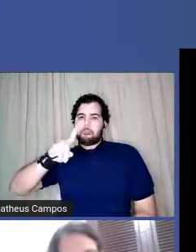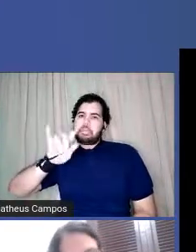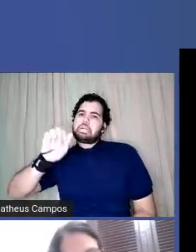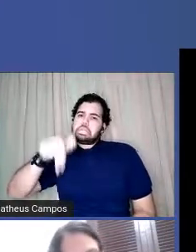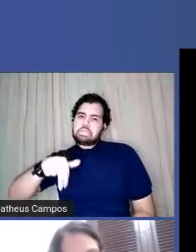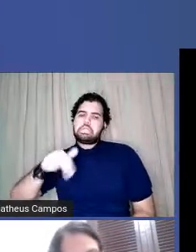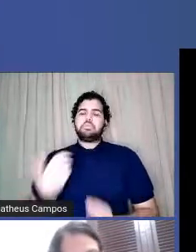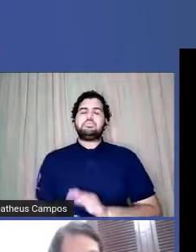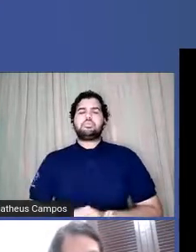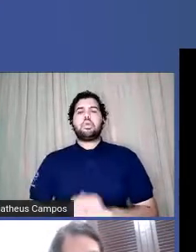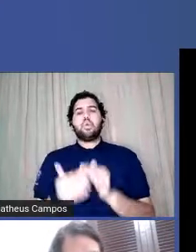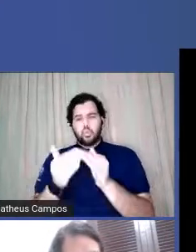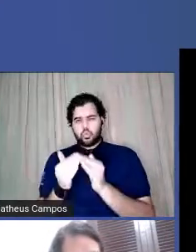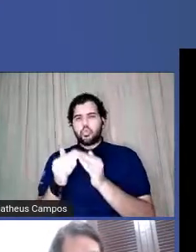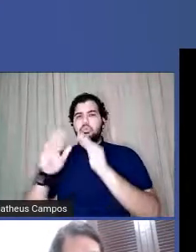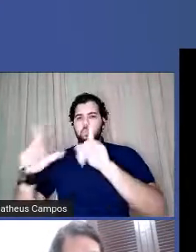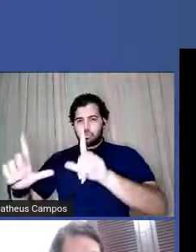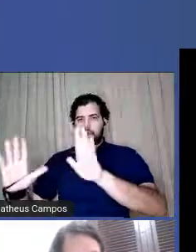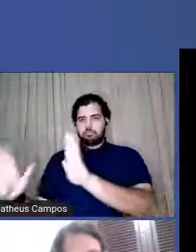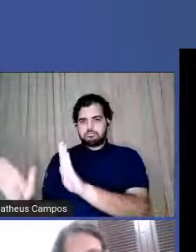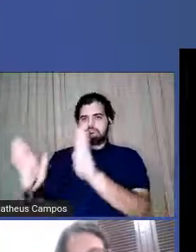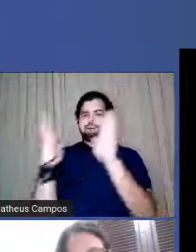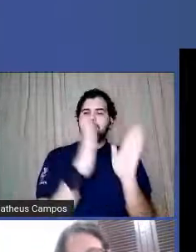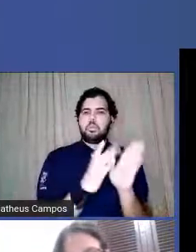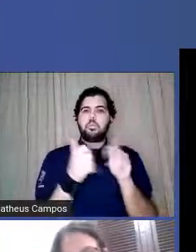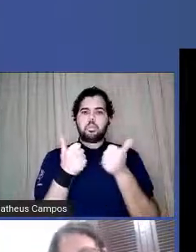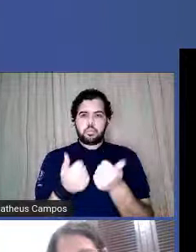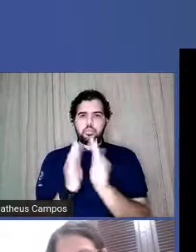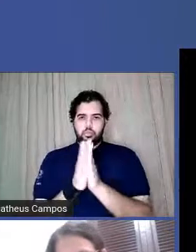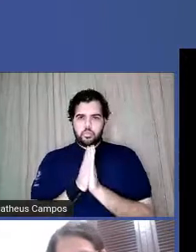Pedir para o Vinícius passar a amizade, por favor.